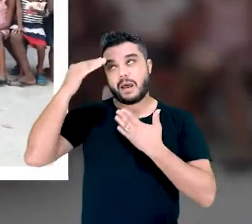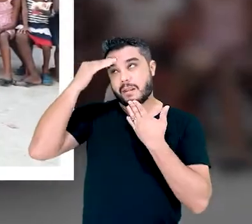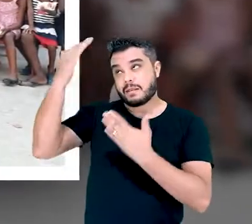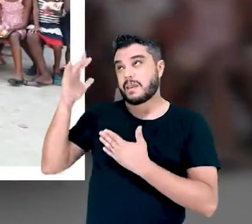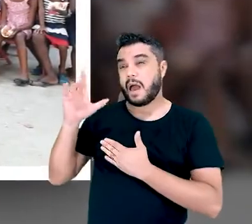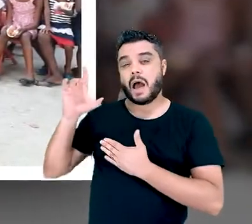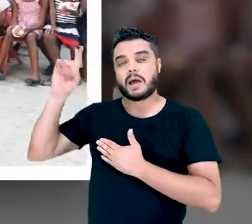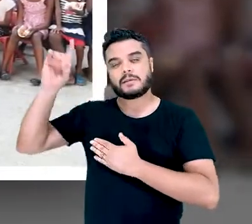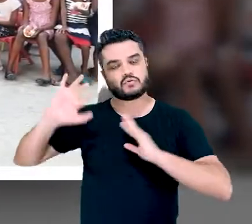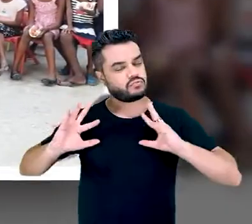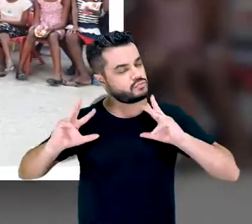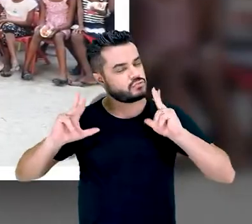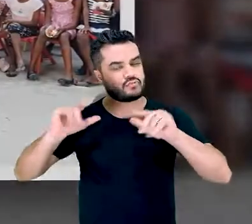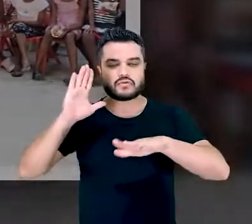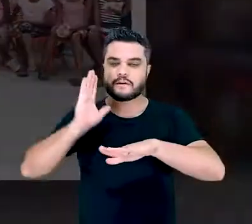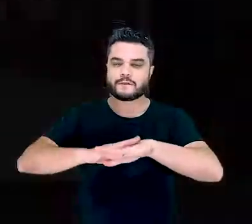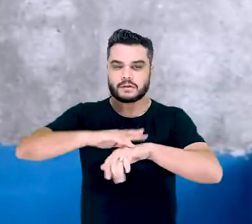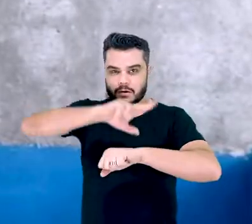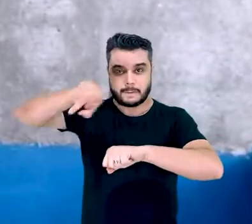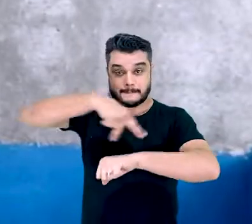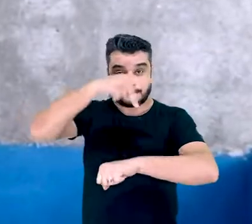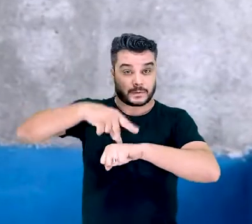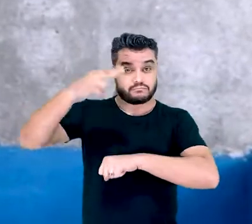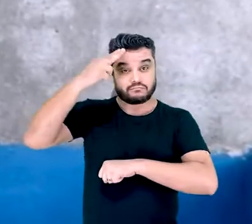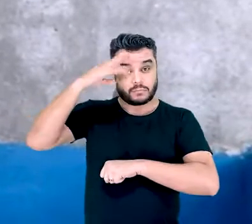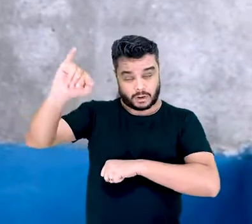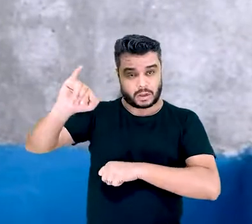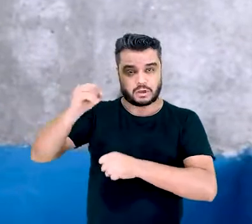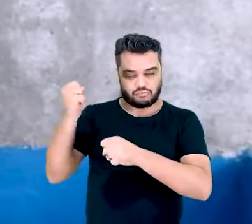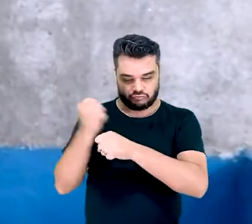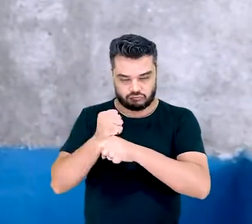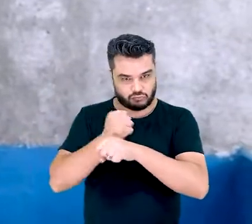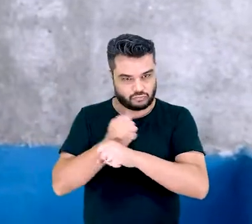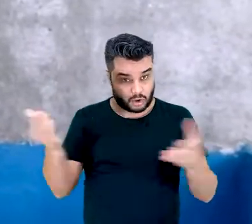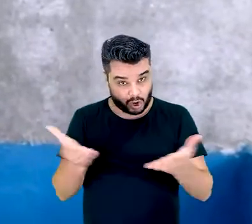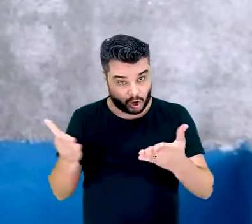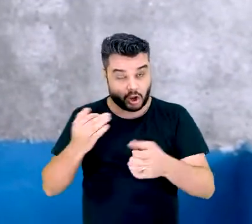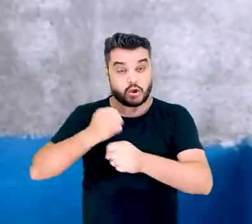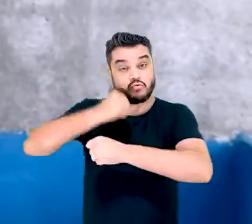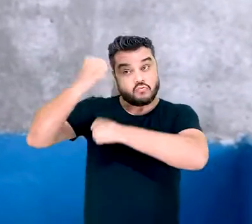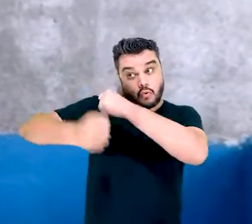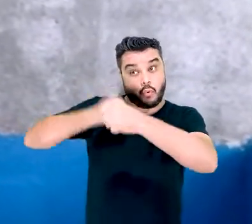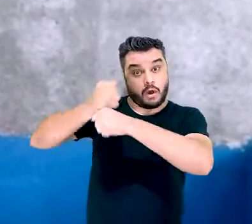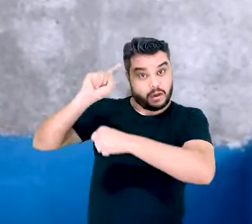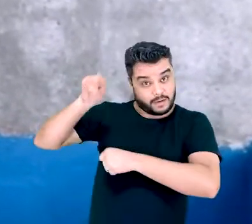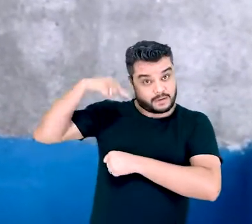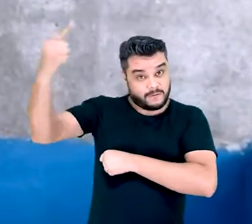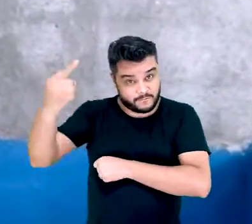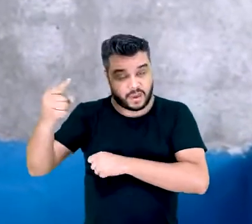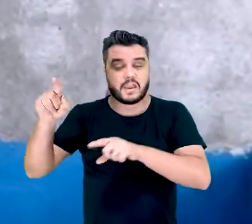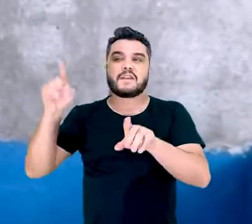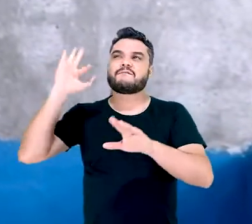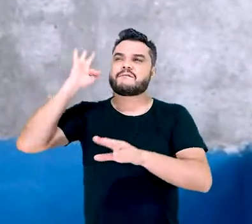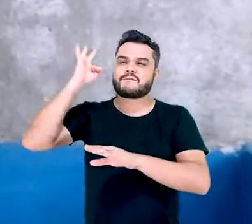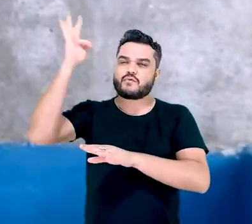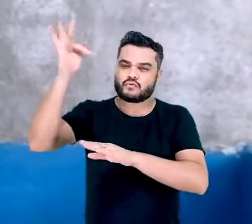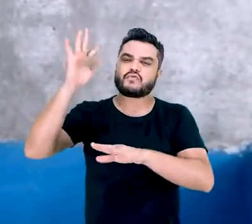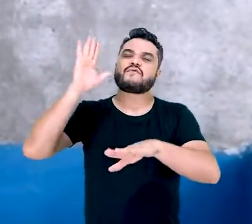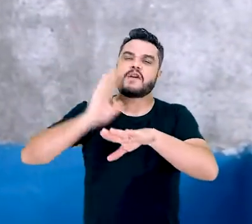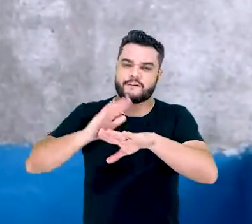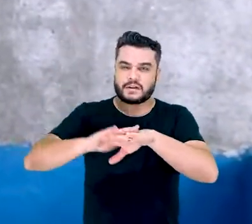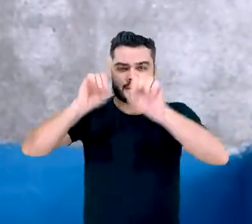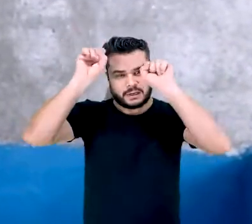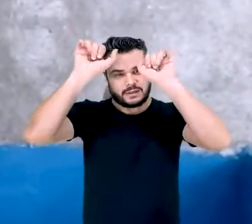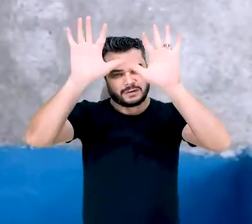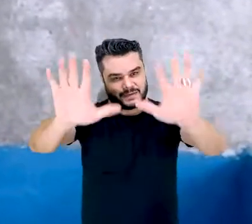Nós agradecemos a Deus por tudo que ele fez nesse ano e por tudo que ele ainda vai fazer. Que